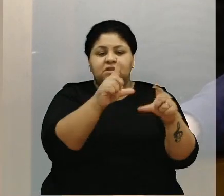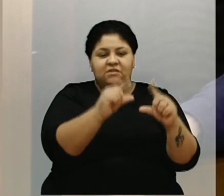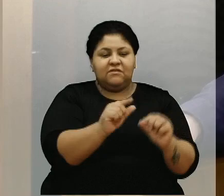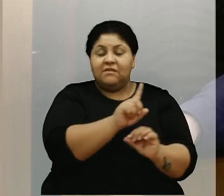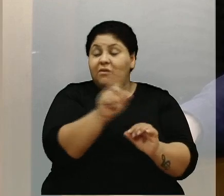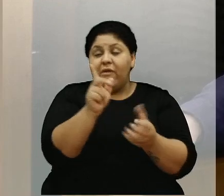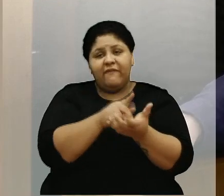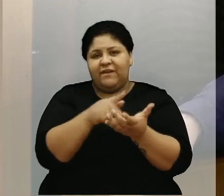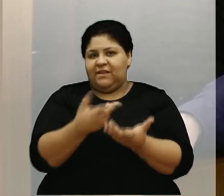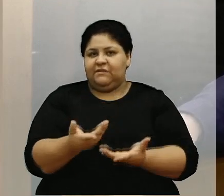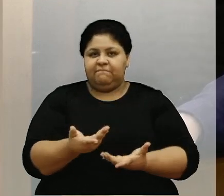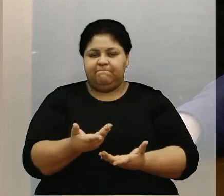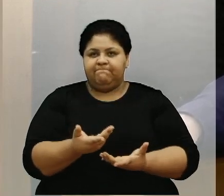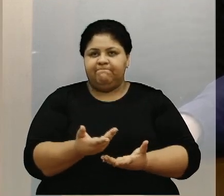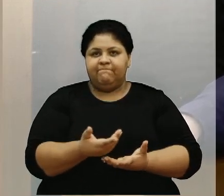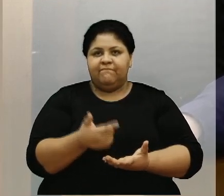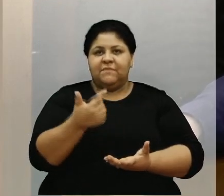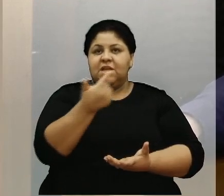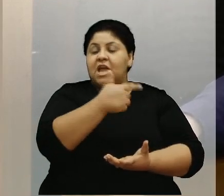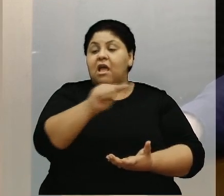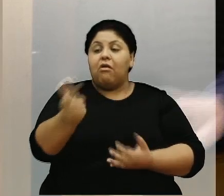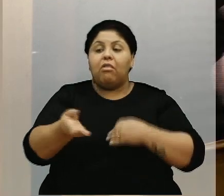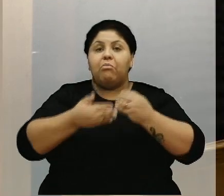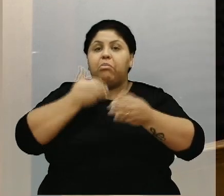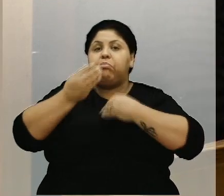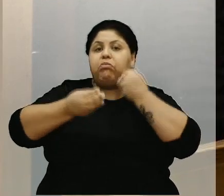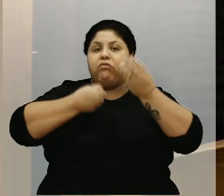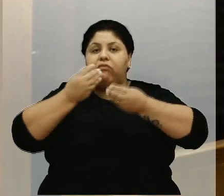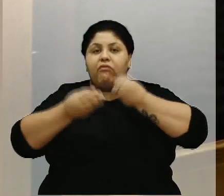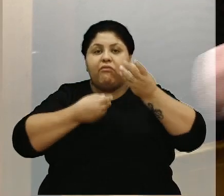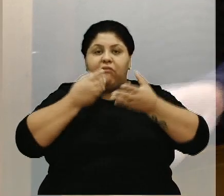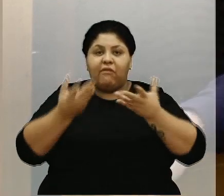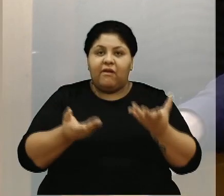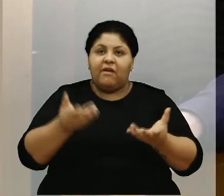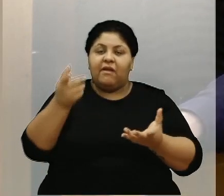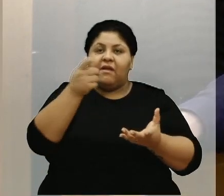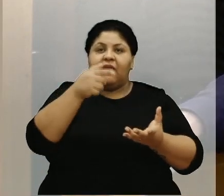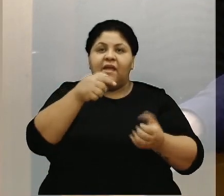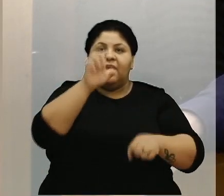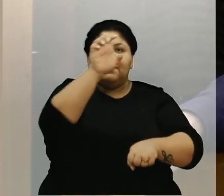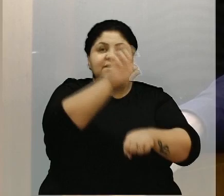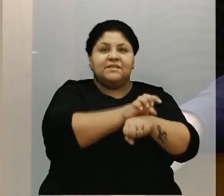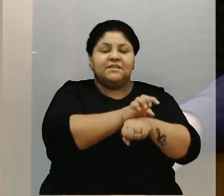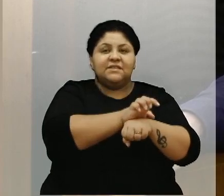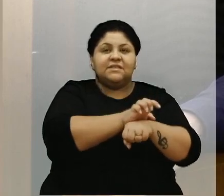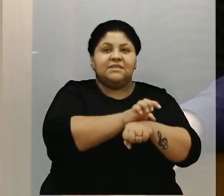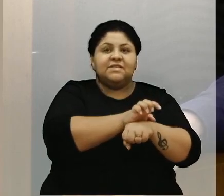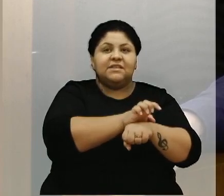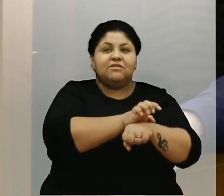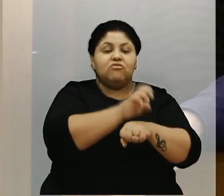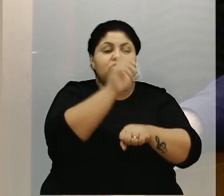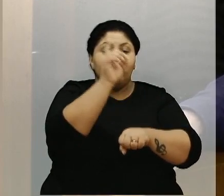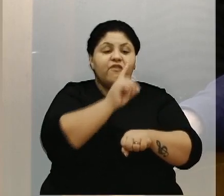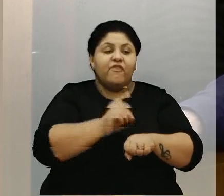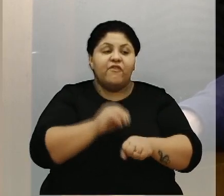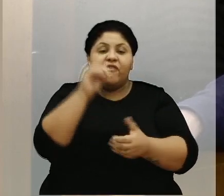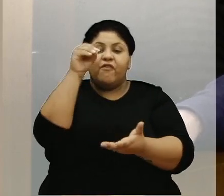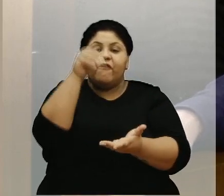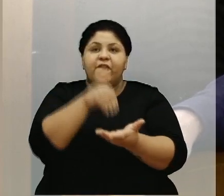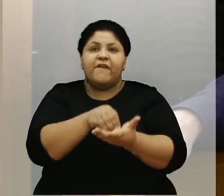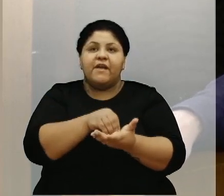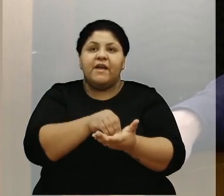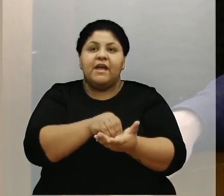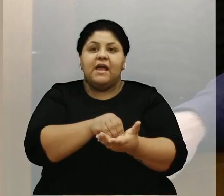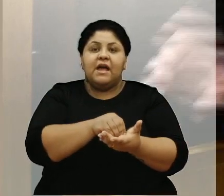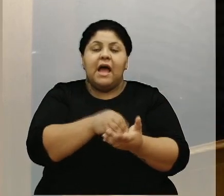verdade. É outra falácia que falo aqui. A gente quer Estado eficiente. Que é que está faltando? Eficiência no